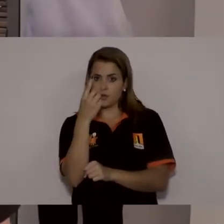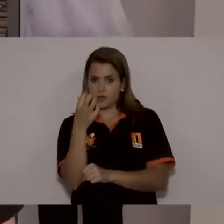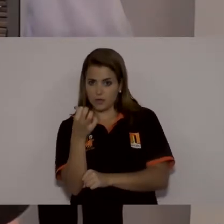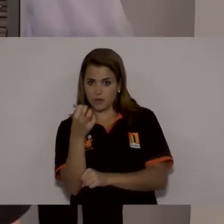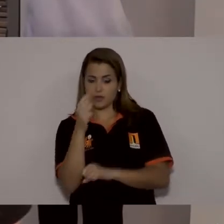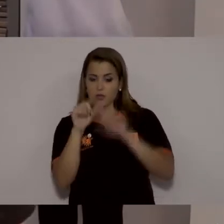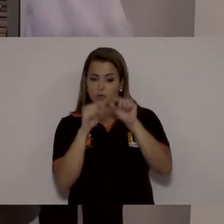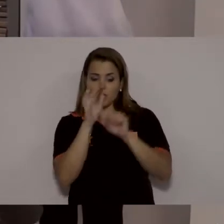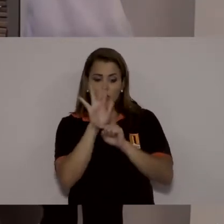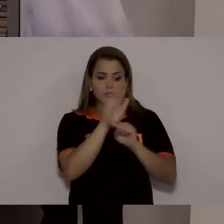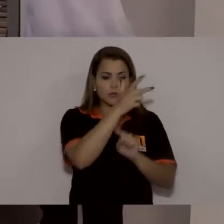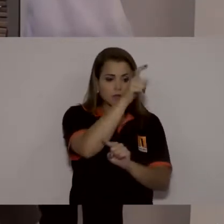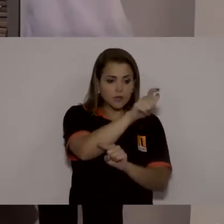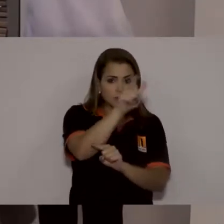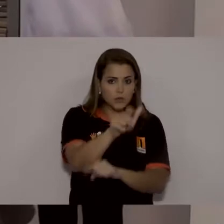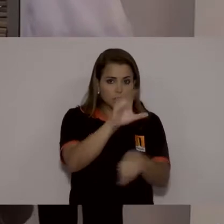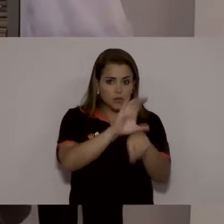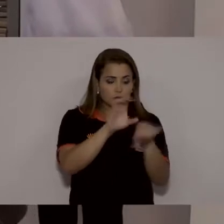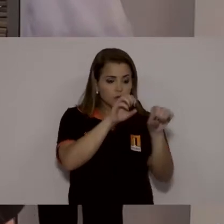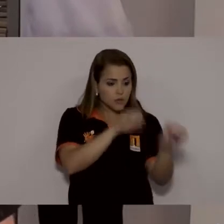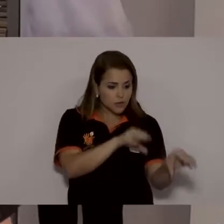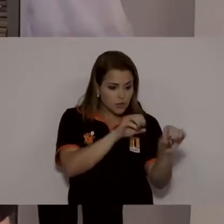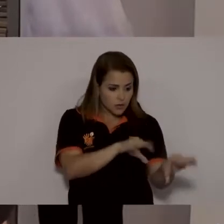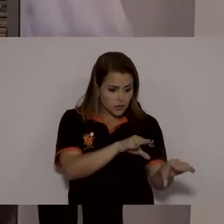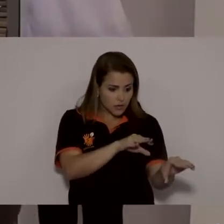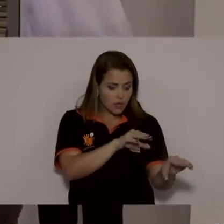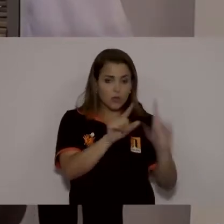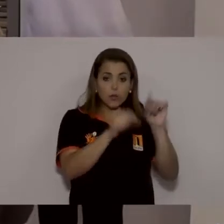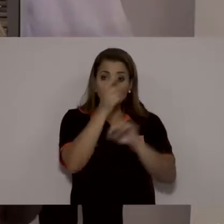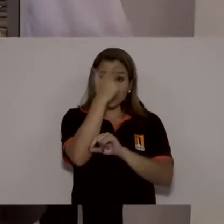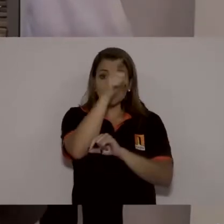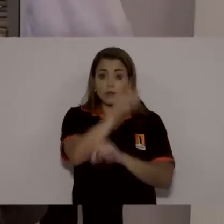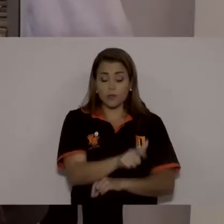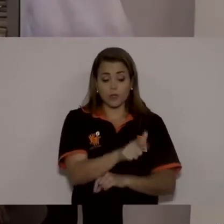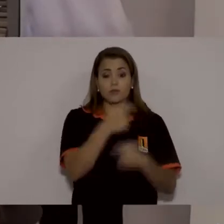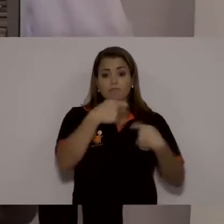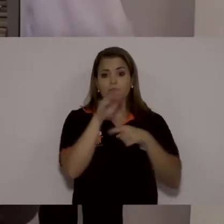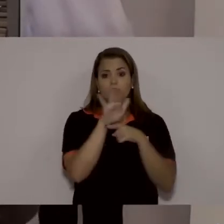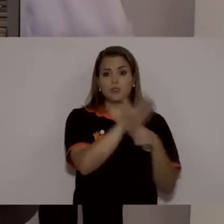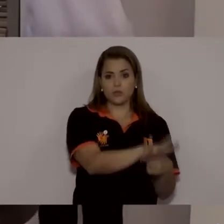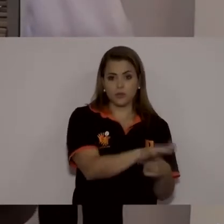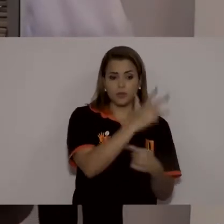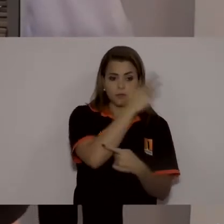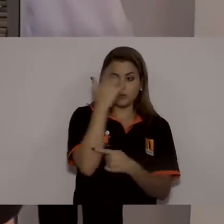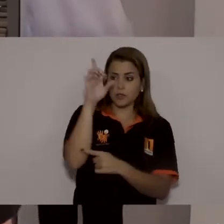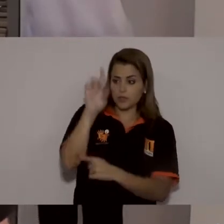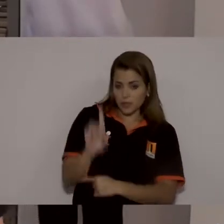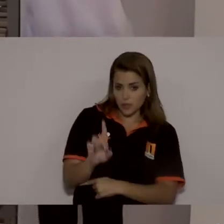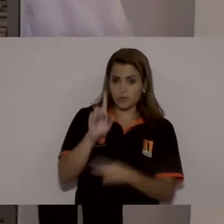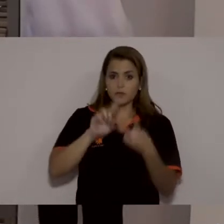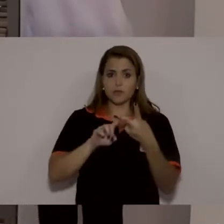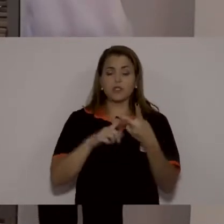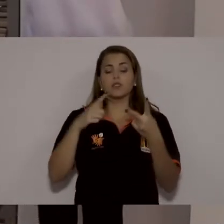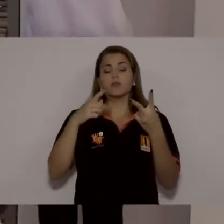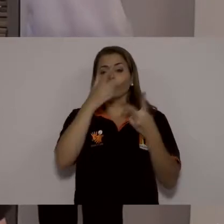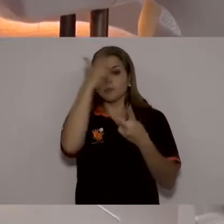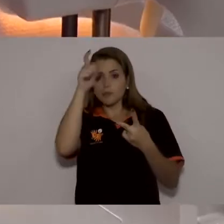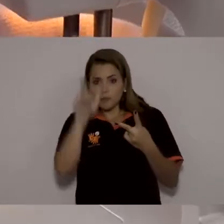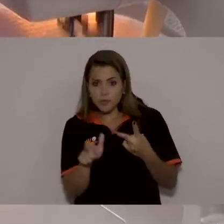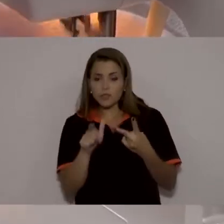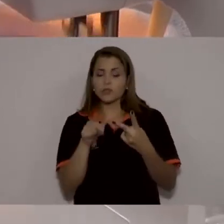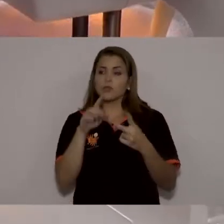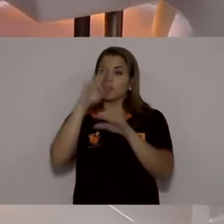capacitar pessoas em vulnerabilidade social, tais como pessoas com deficiência, com transtorno psicossocial,